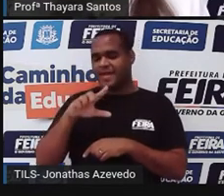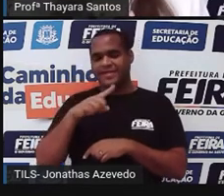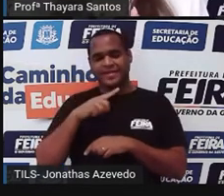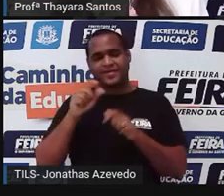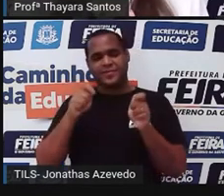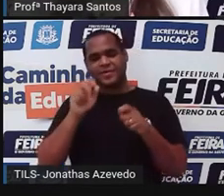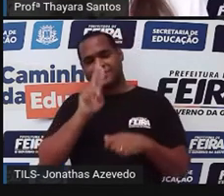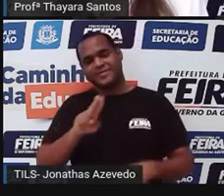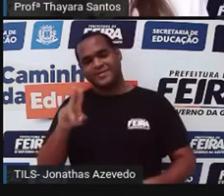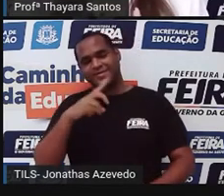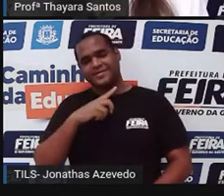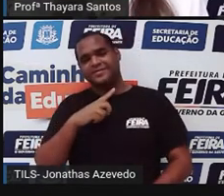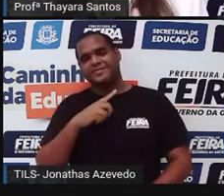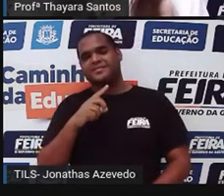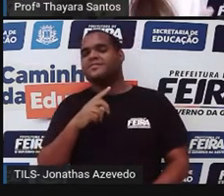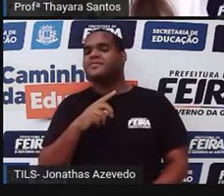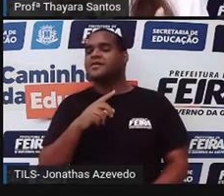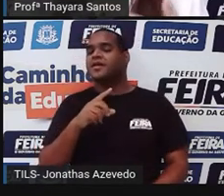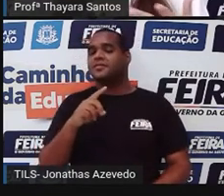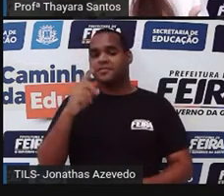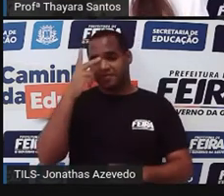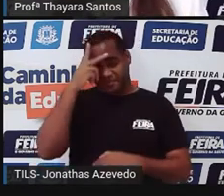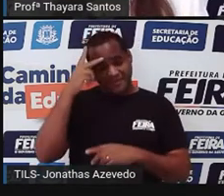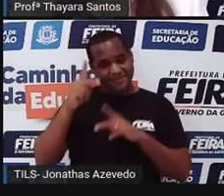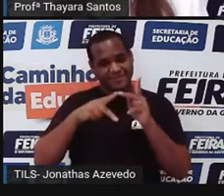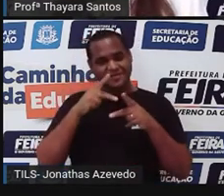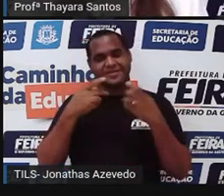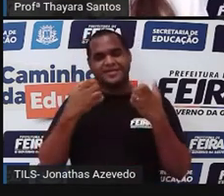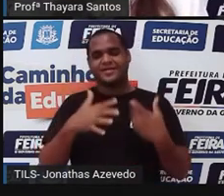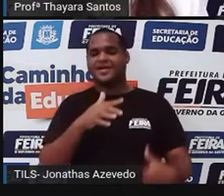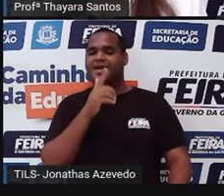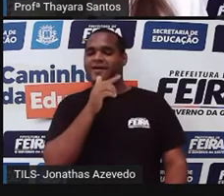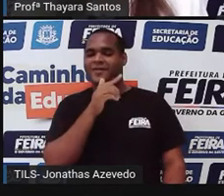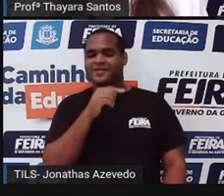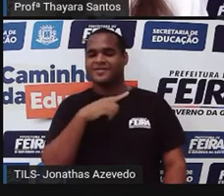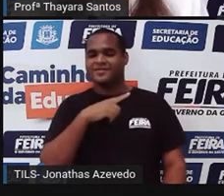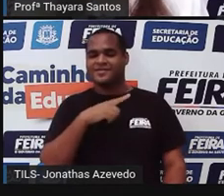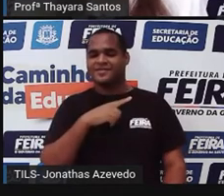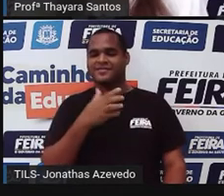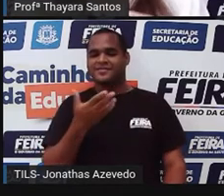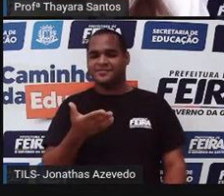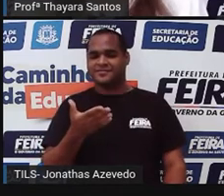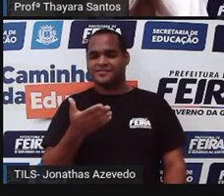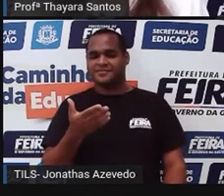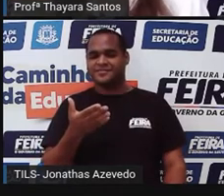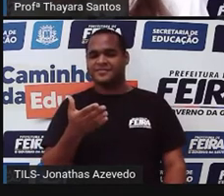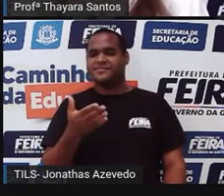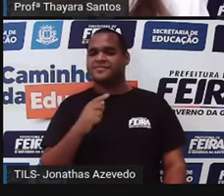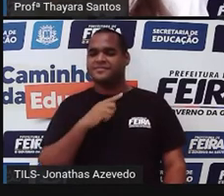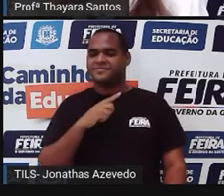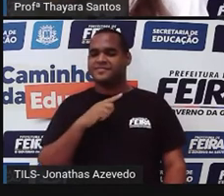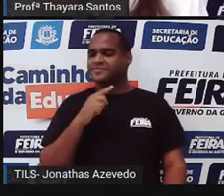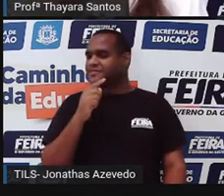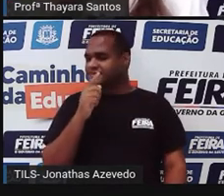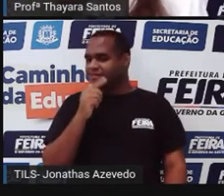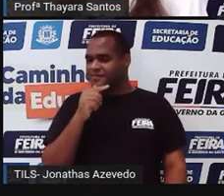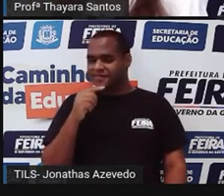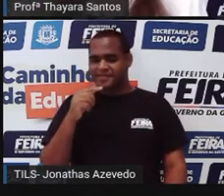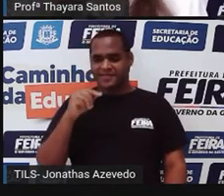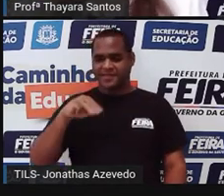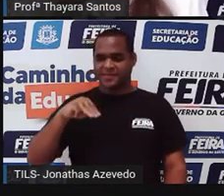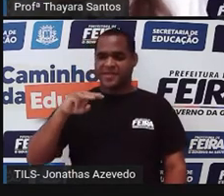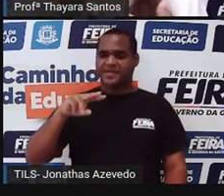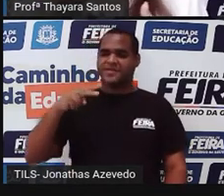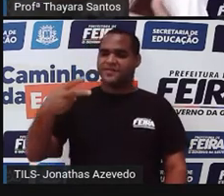Mas as pessoas, se vocês olharem a conta de água da casa de vocês, aí vocês vão ver que ela vai vir medindo lá em metros